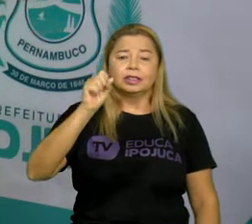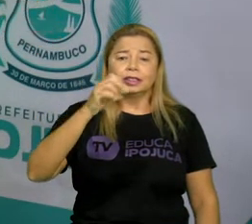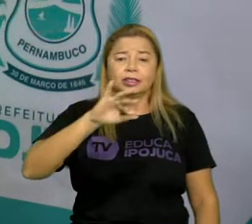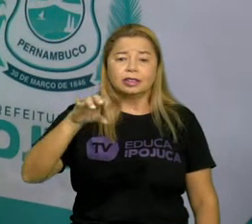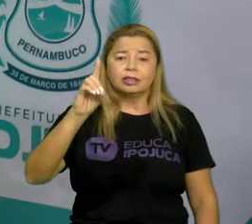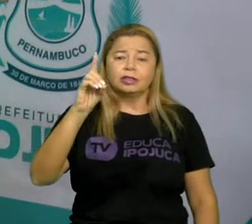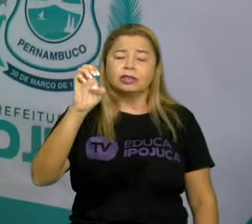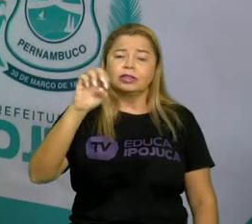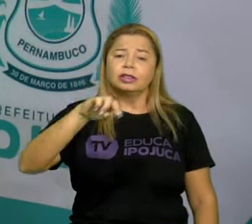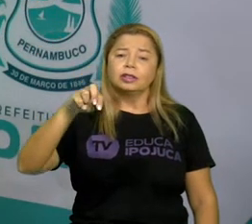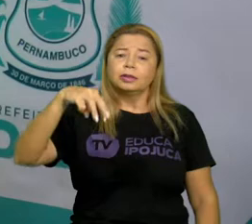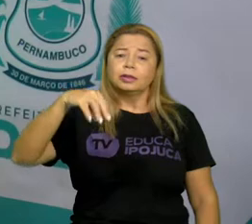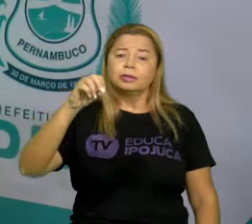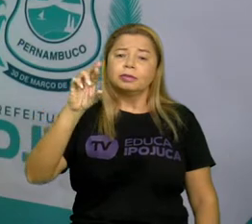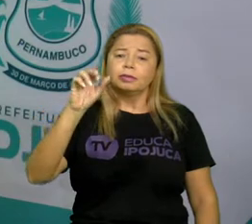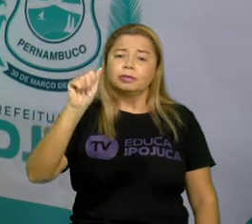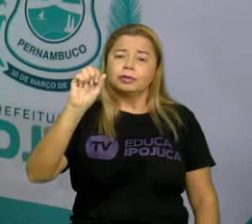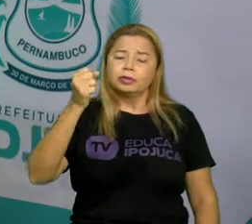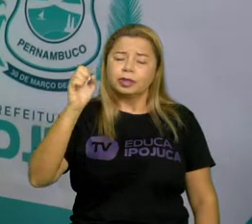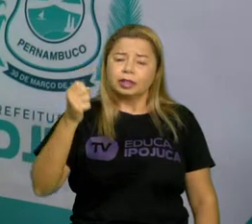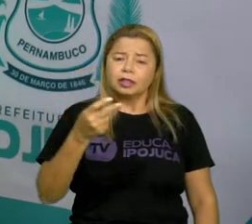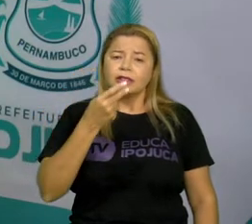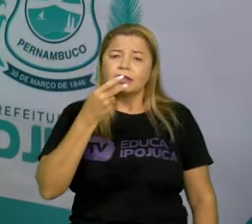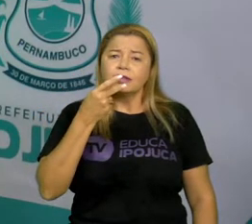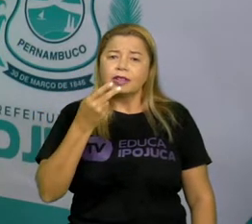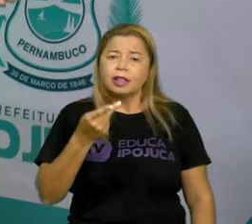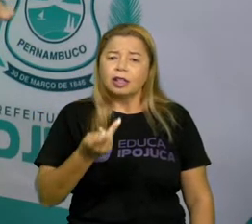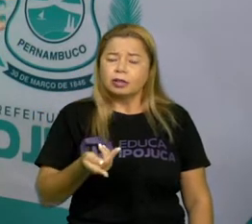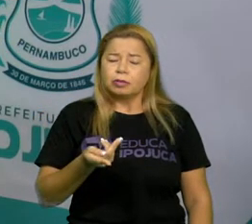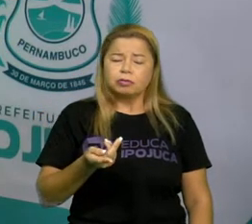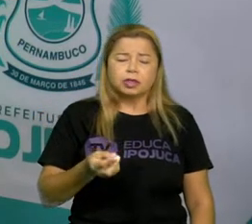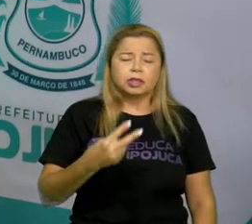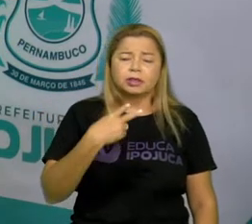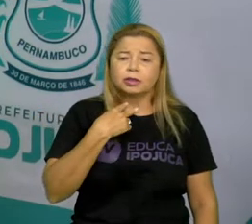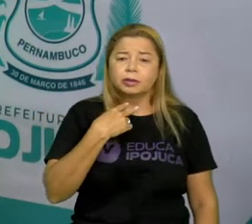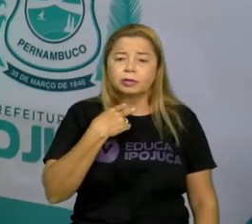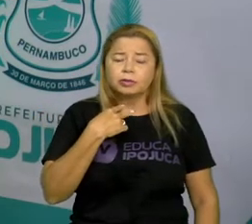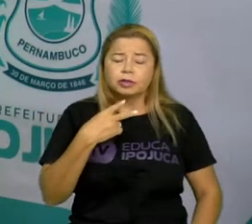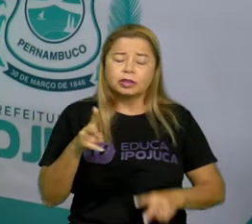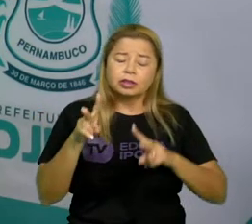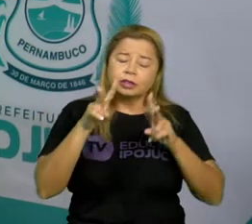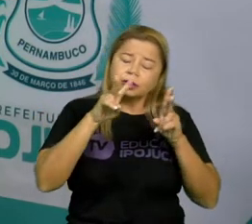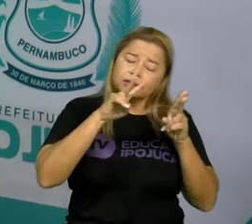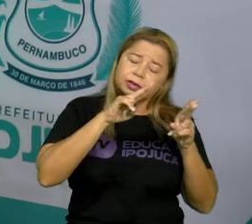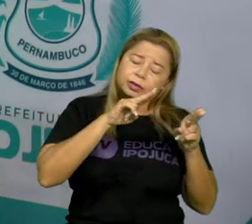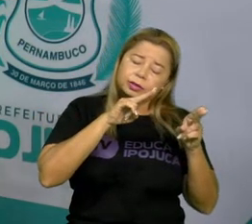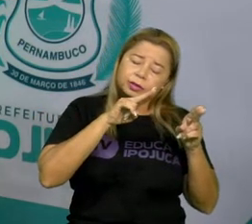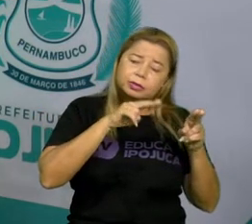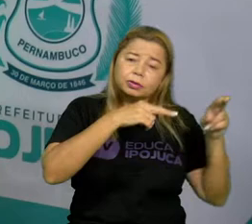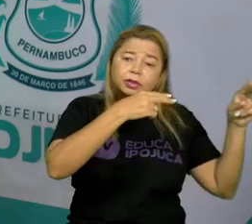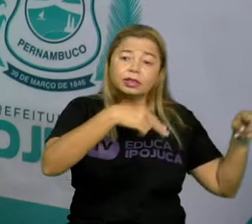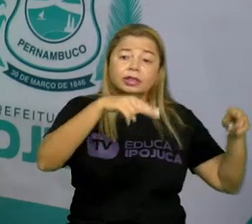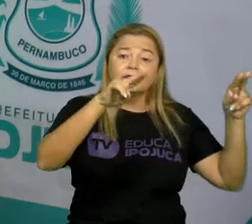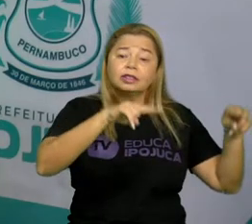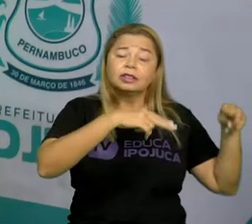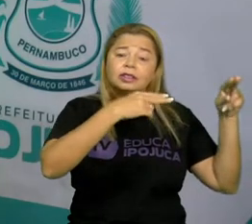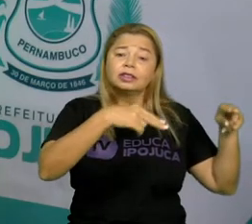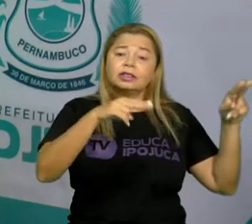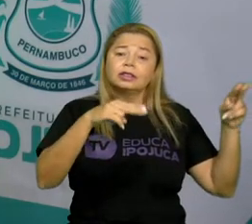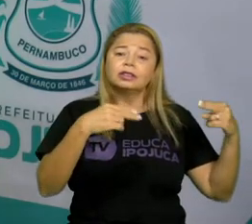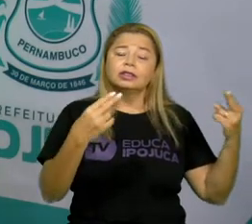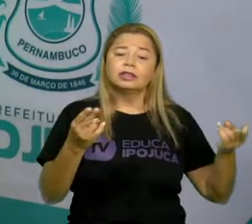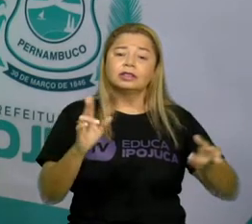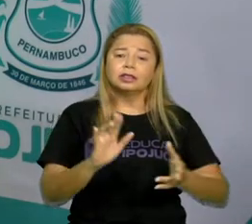ninguém podia dormir na rede. A pessoa podia brincar, entrar, mas não podia dormir na rede.